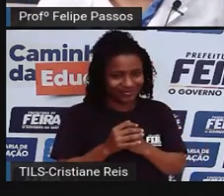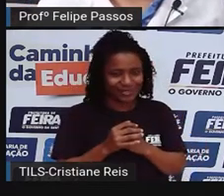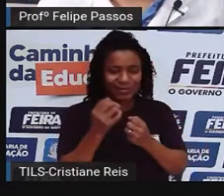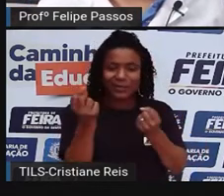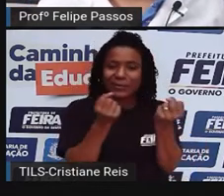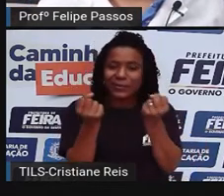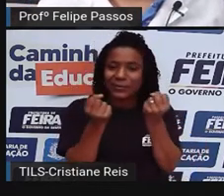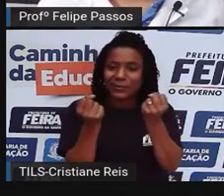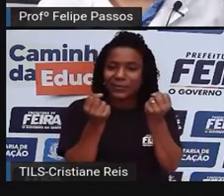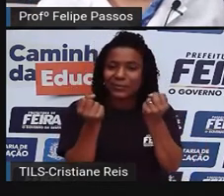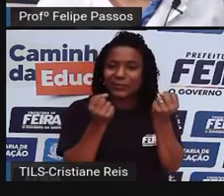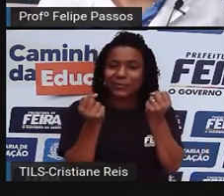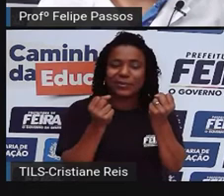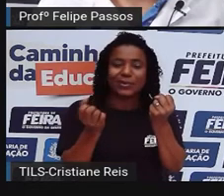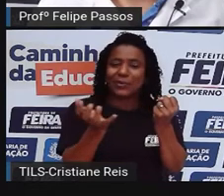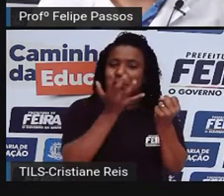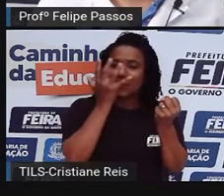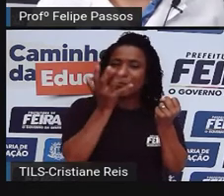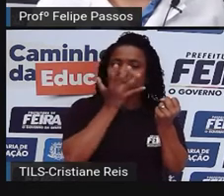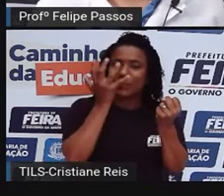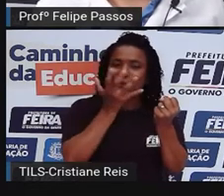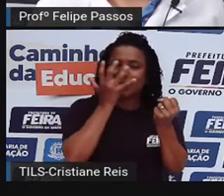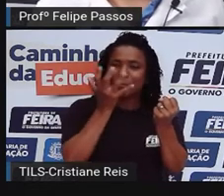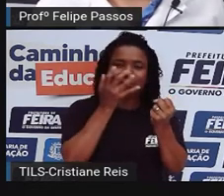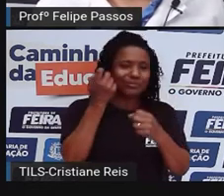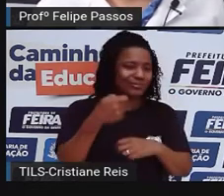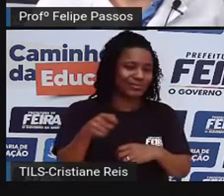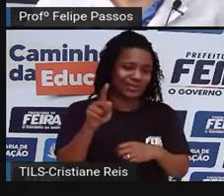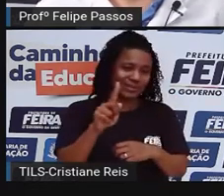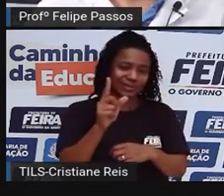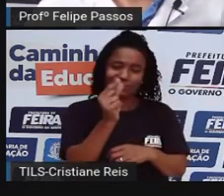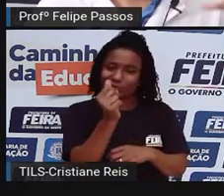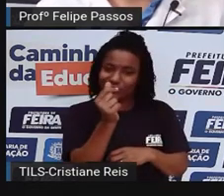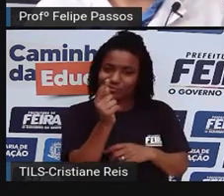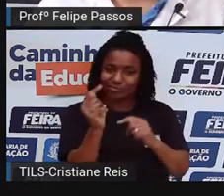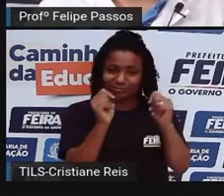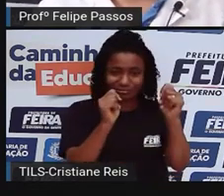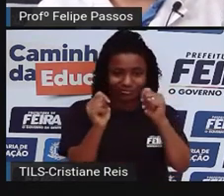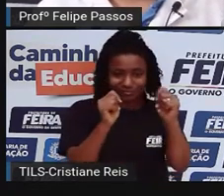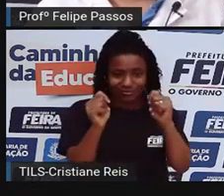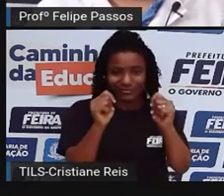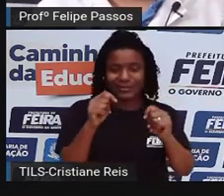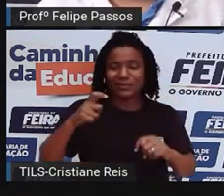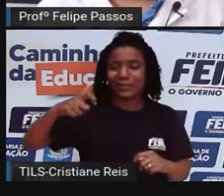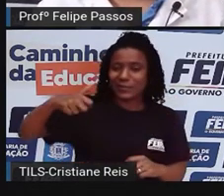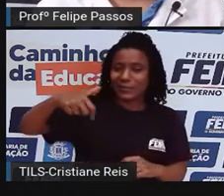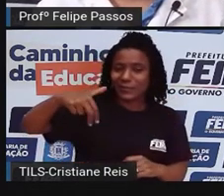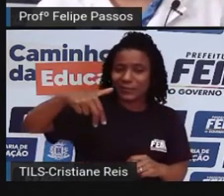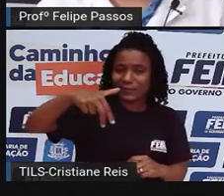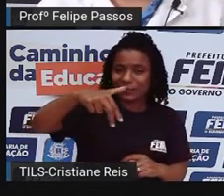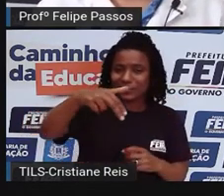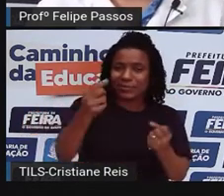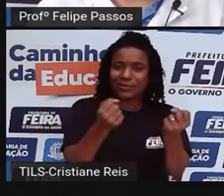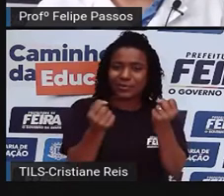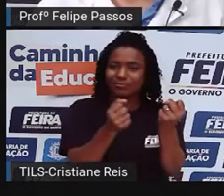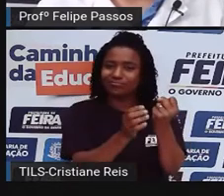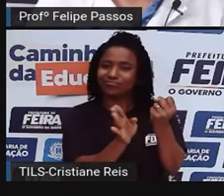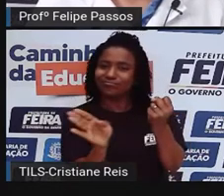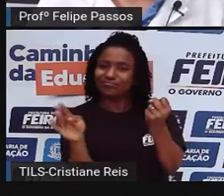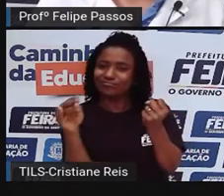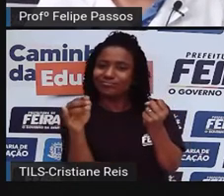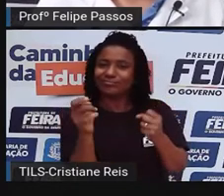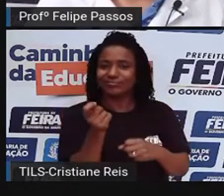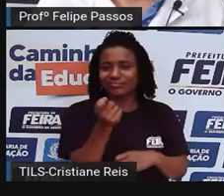Já pararam para pensar nisso? Talvez gaste menos também, né? E aí entra essa questão de sustentabilidade e economia.